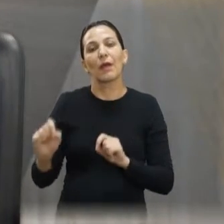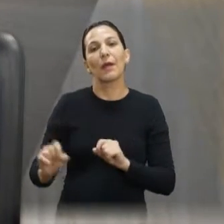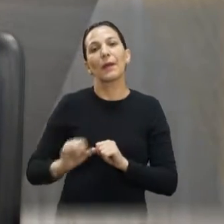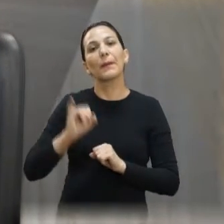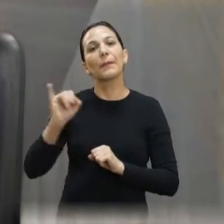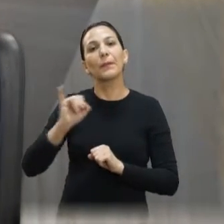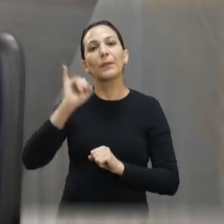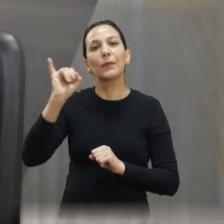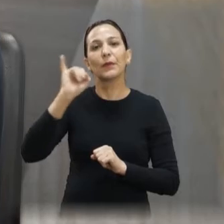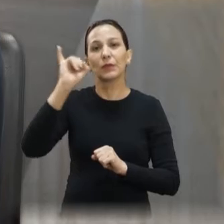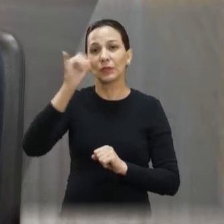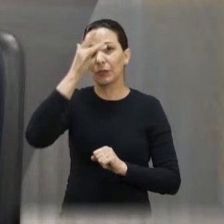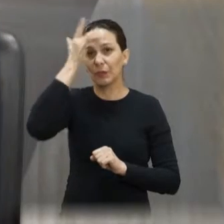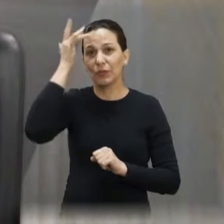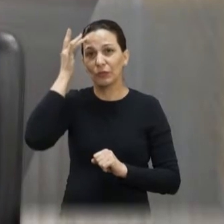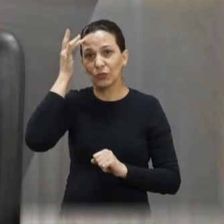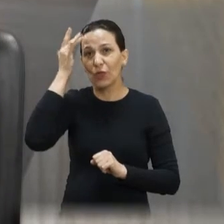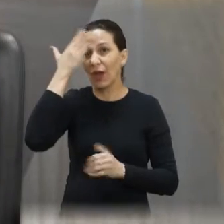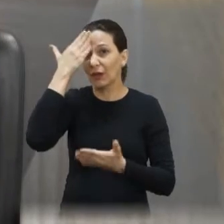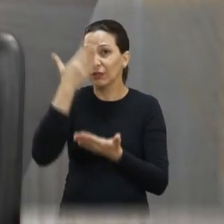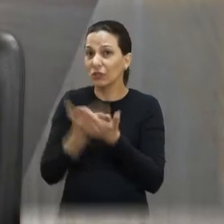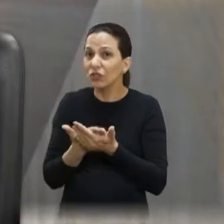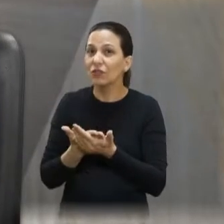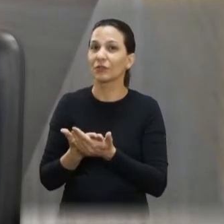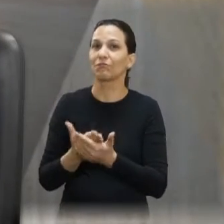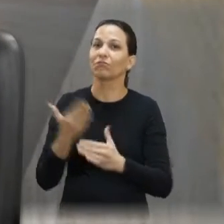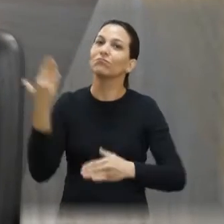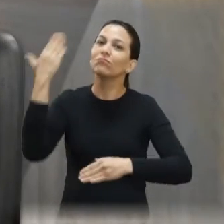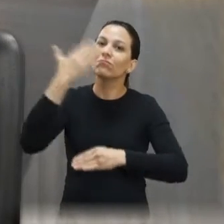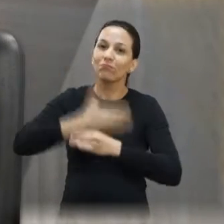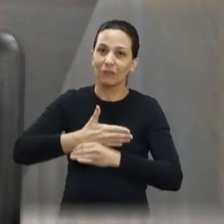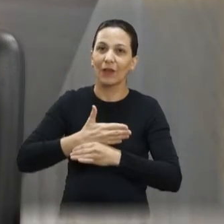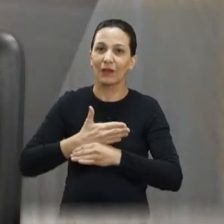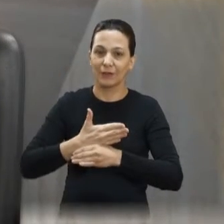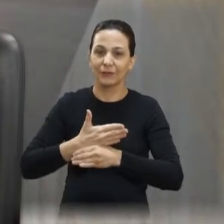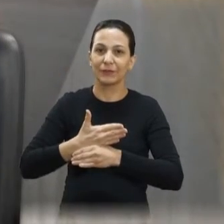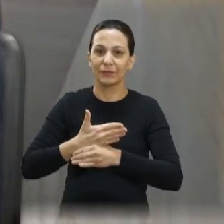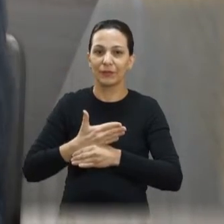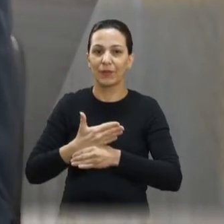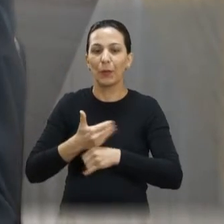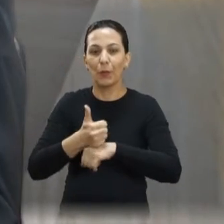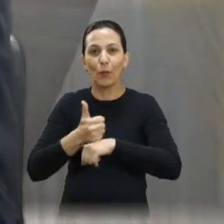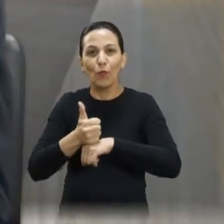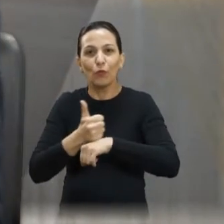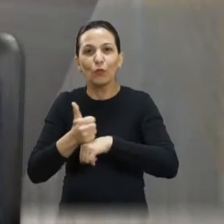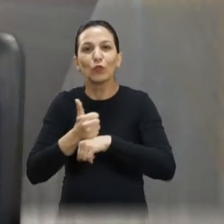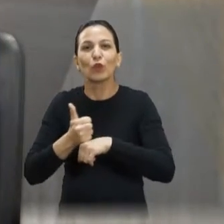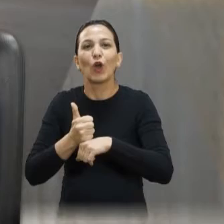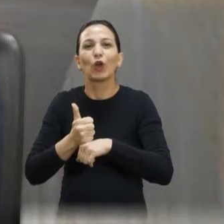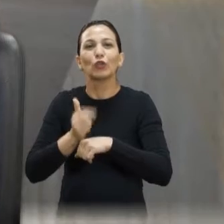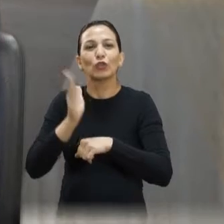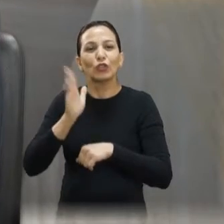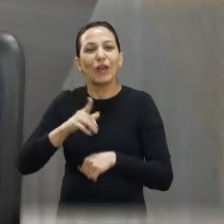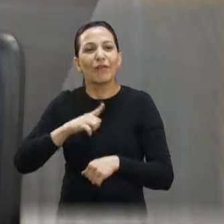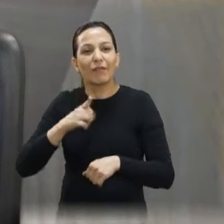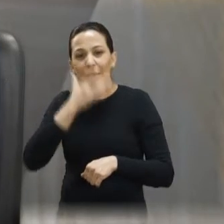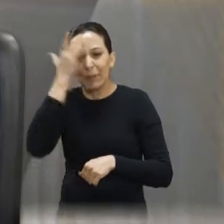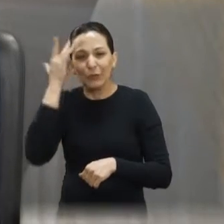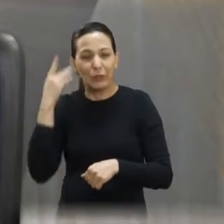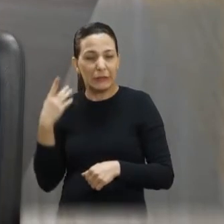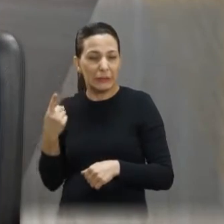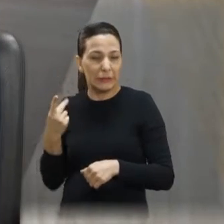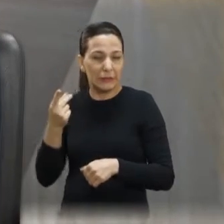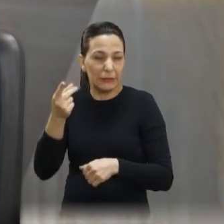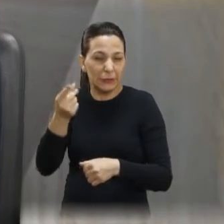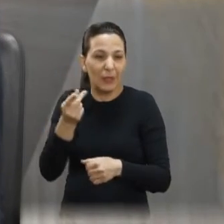relevante, porque eles são de confiança também, né? São pessoas que já têm seus clientes efetivos. E o